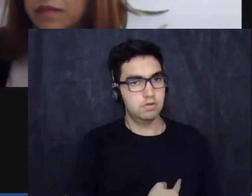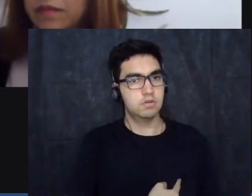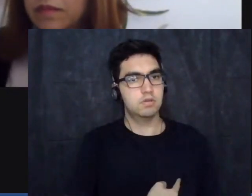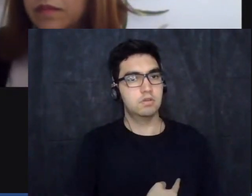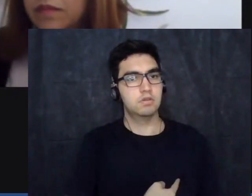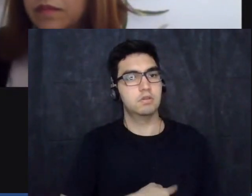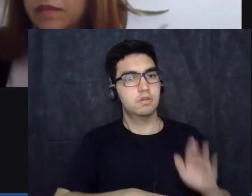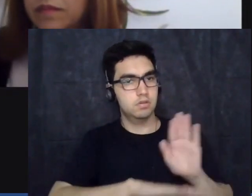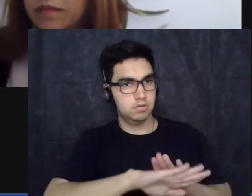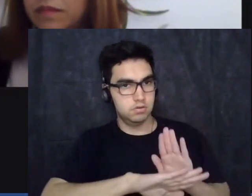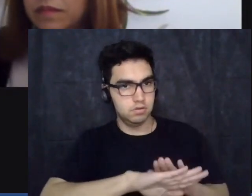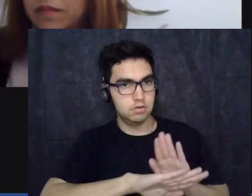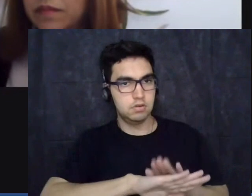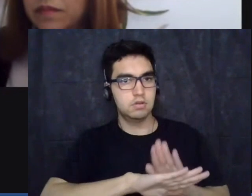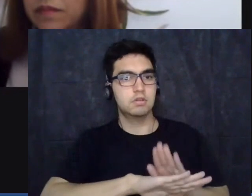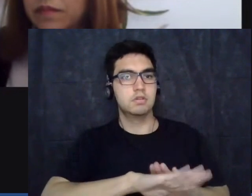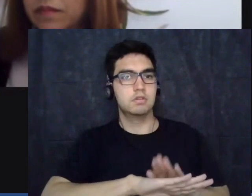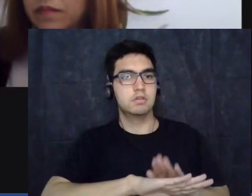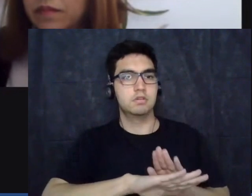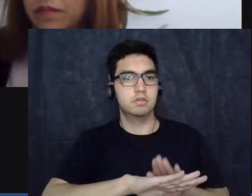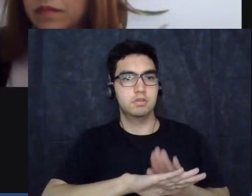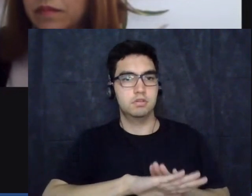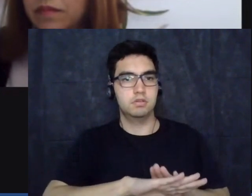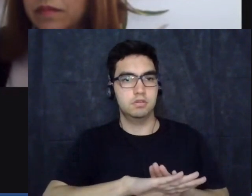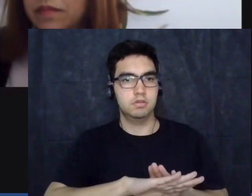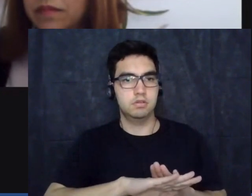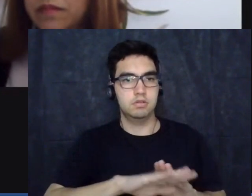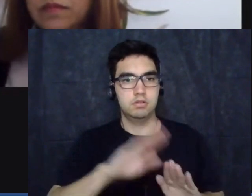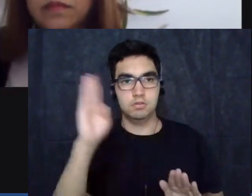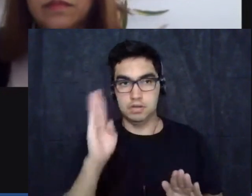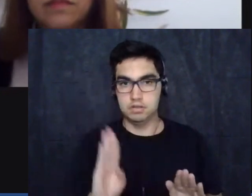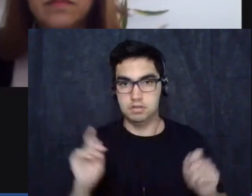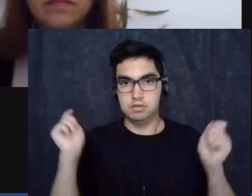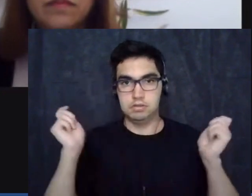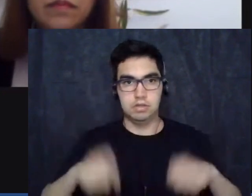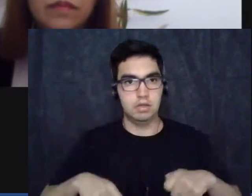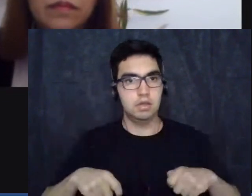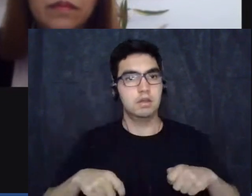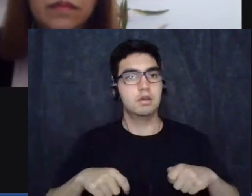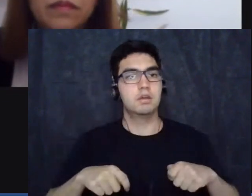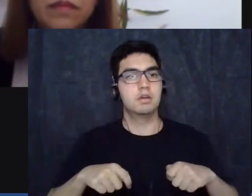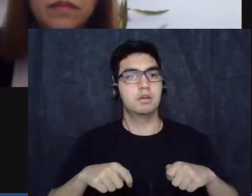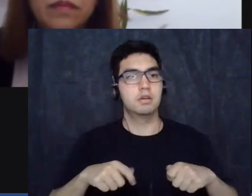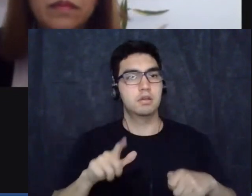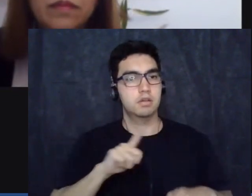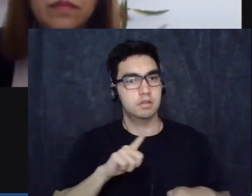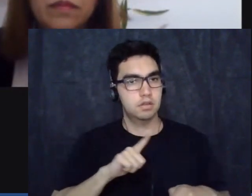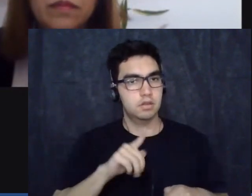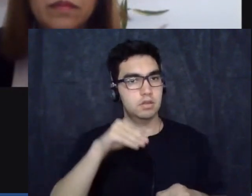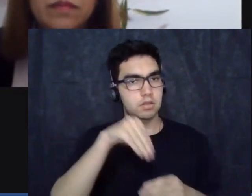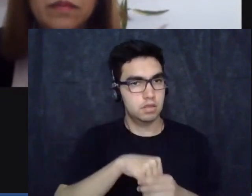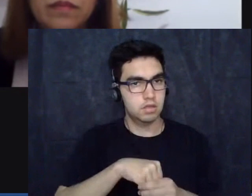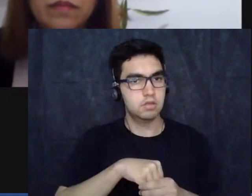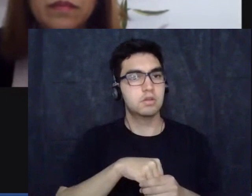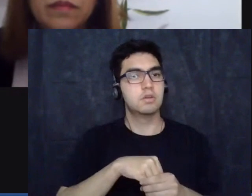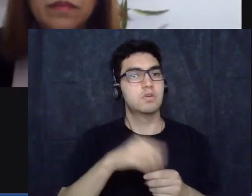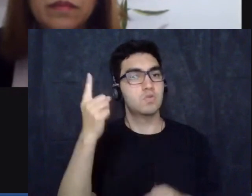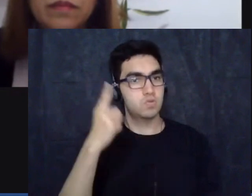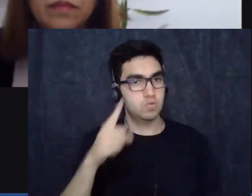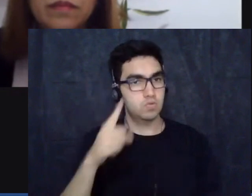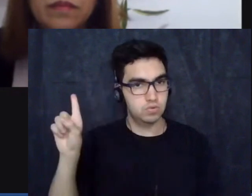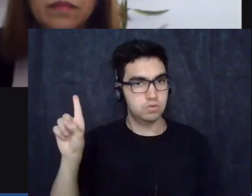possibilita que hoje no Brasil você tenha nessa última eleição vereadores trans